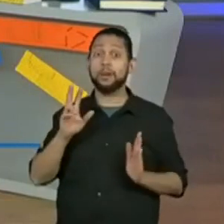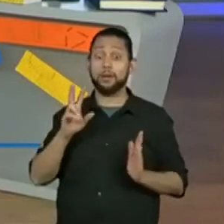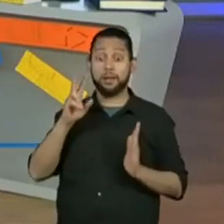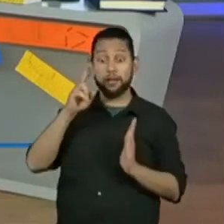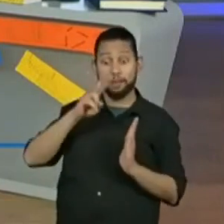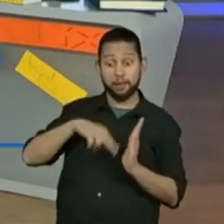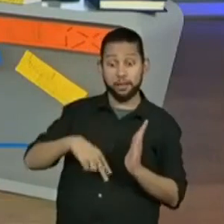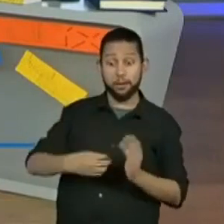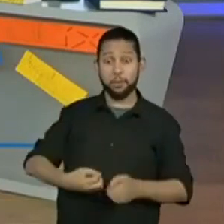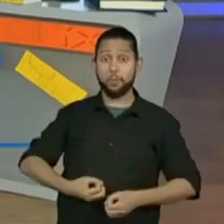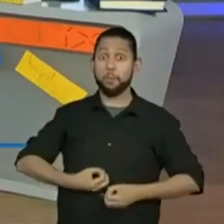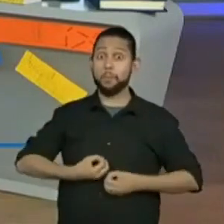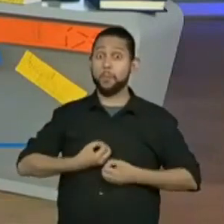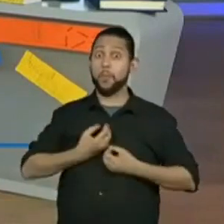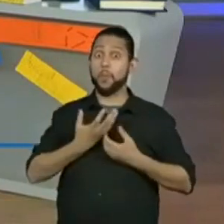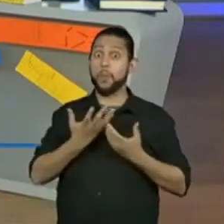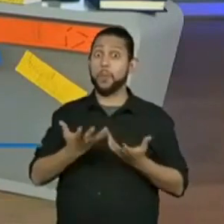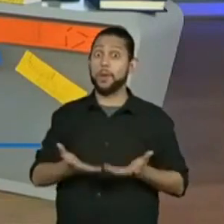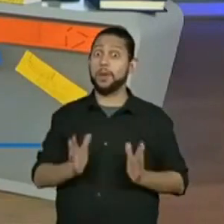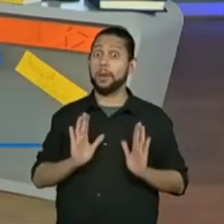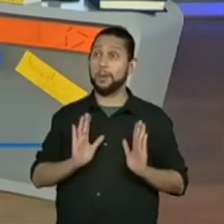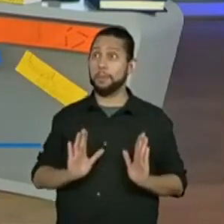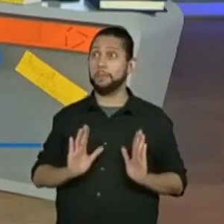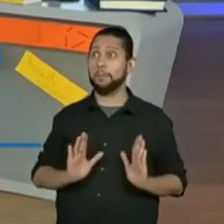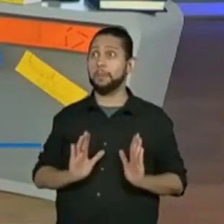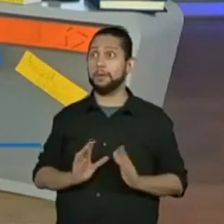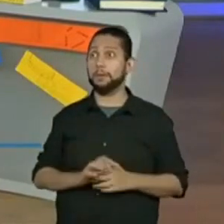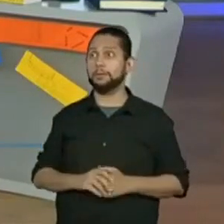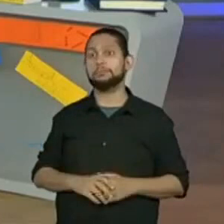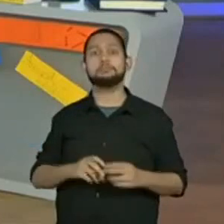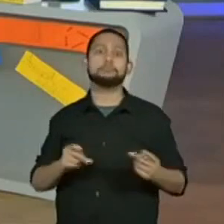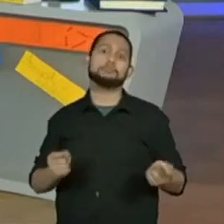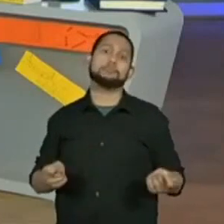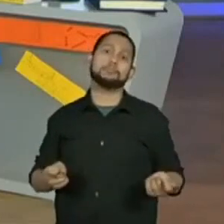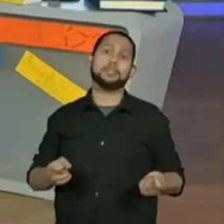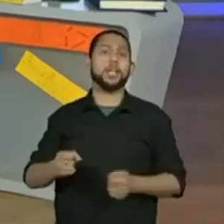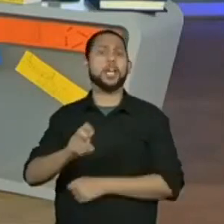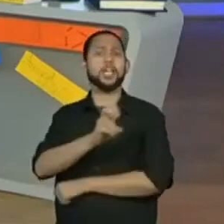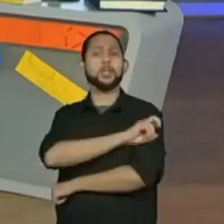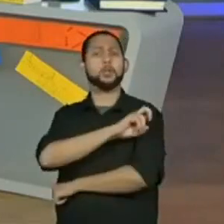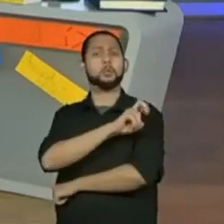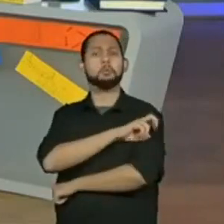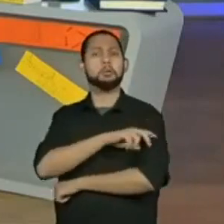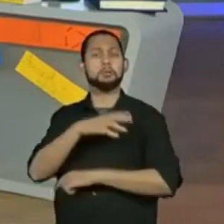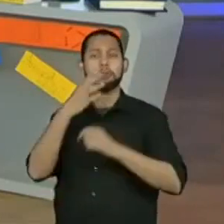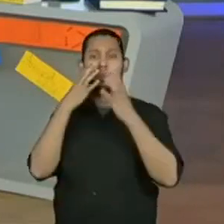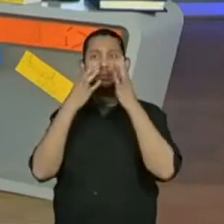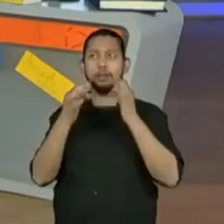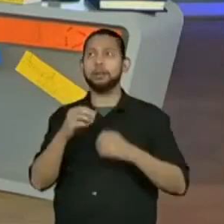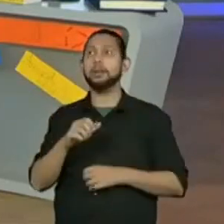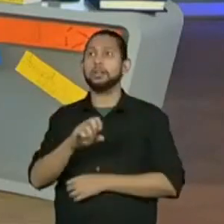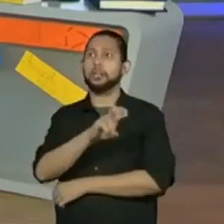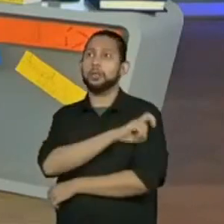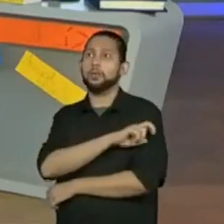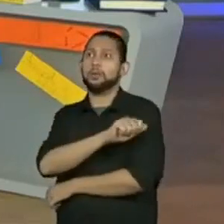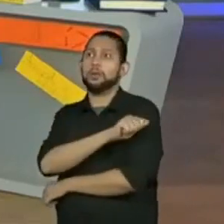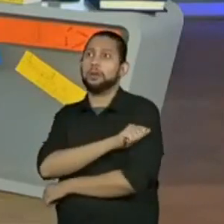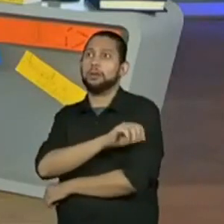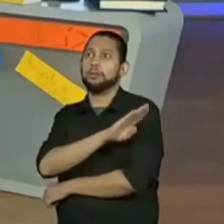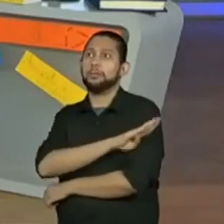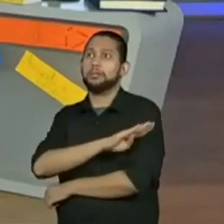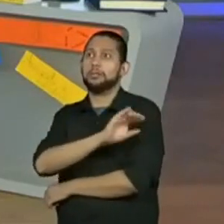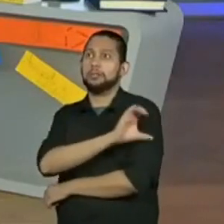poema, não de biografia. Professora, ó, tem uns quintos anos, ABC, professora